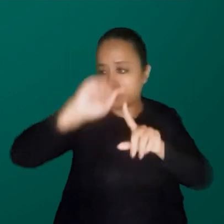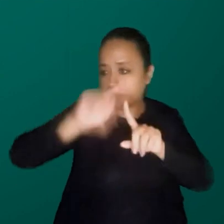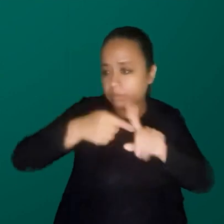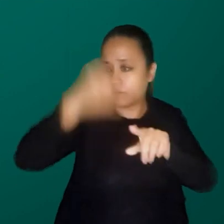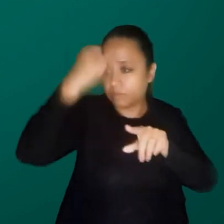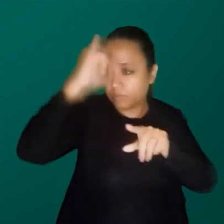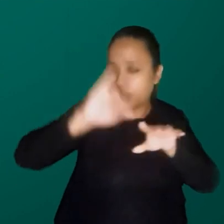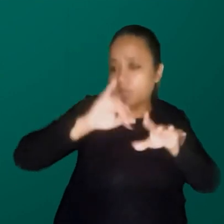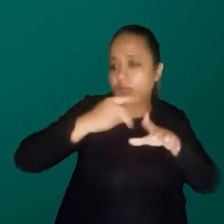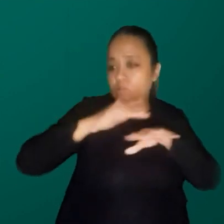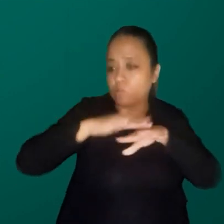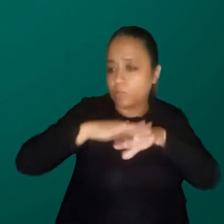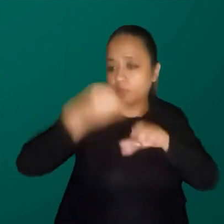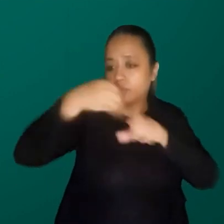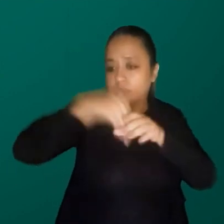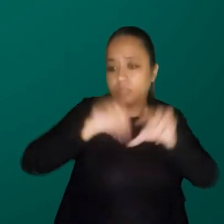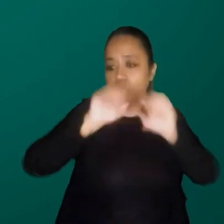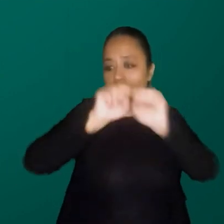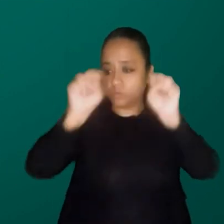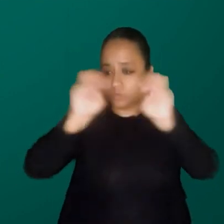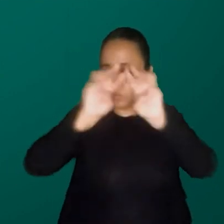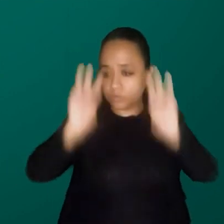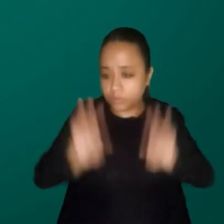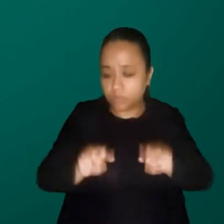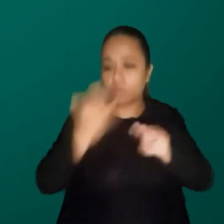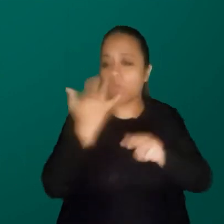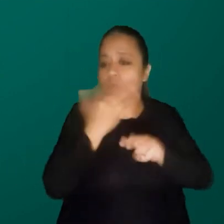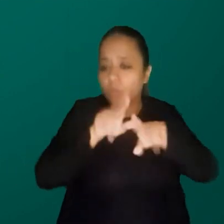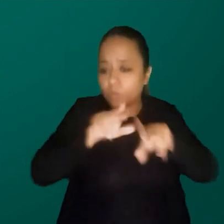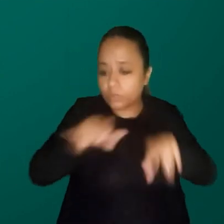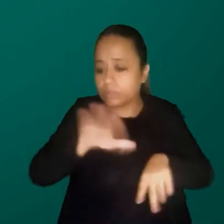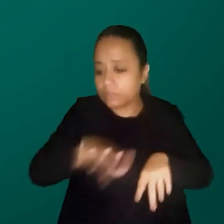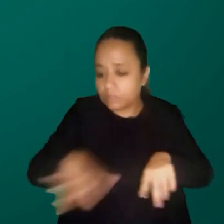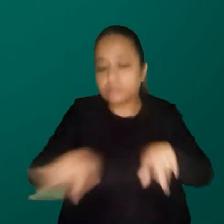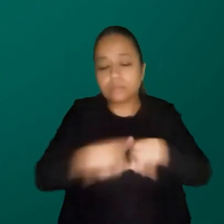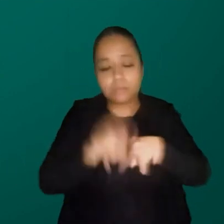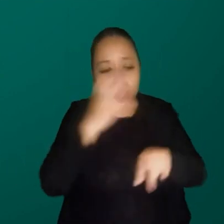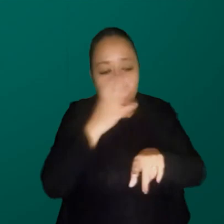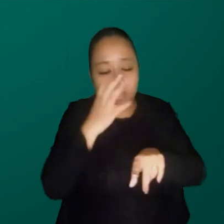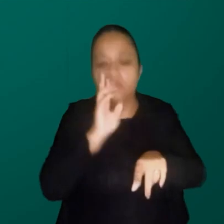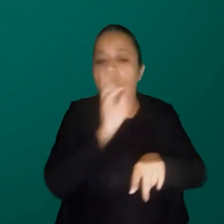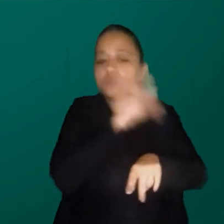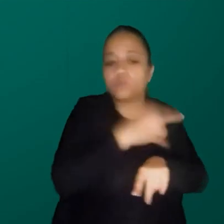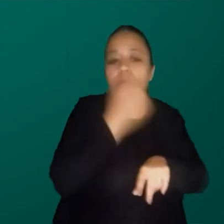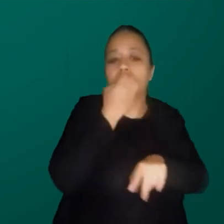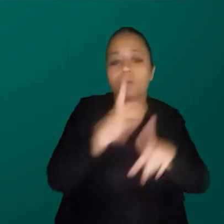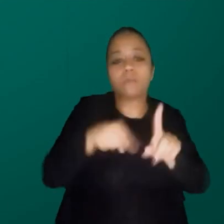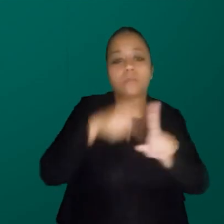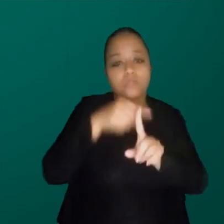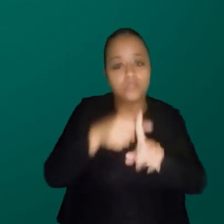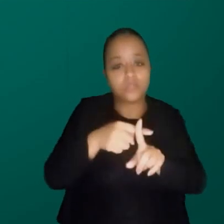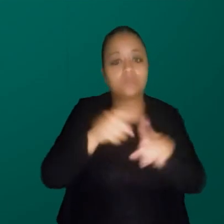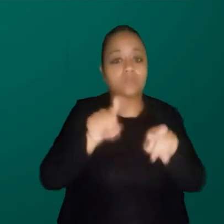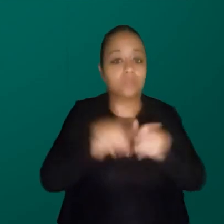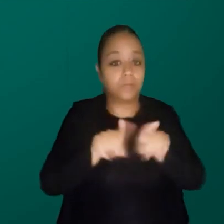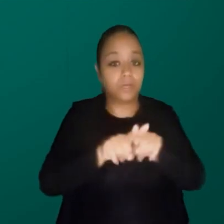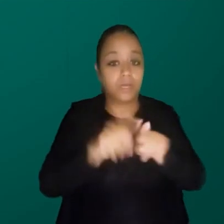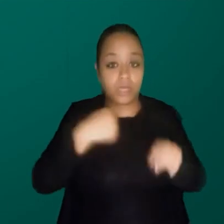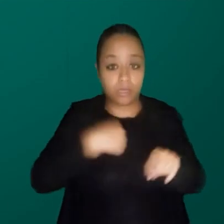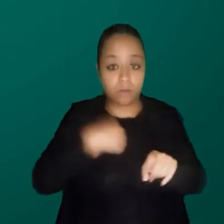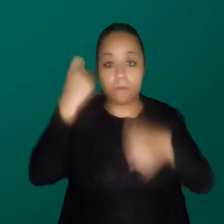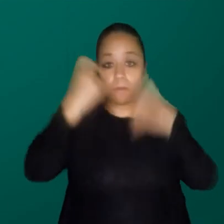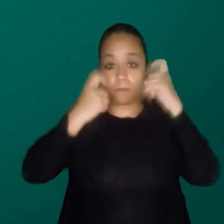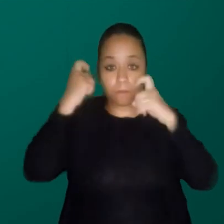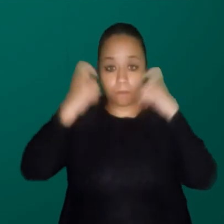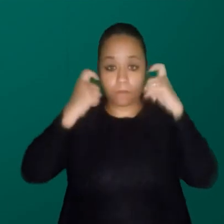coloridos, dentro do museu, mesmo para crianças, a gente tem tido respostas muito positivas, e aí eu fico